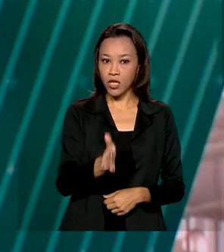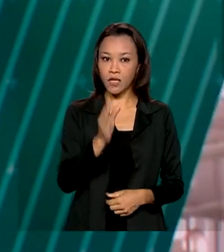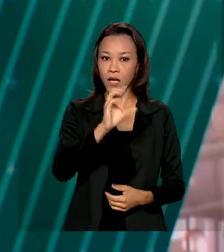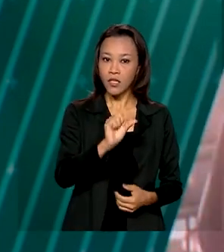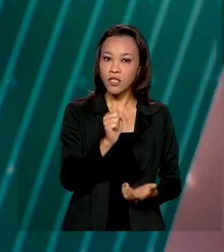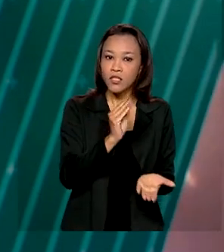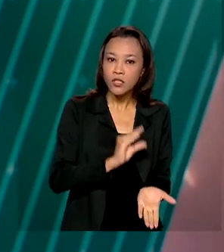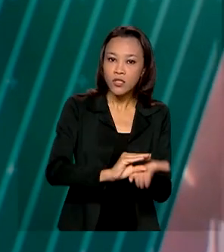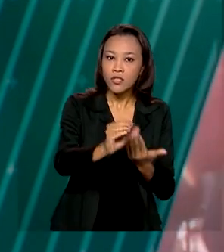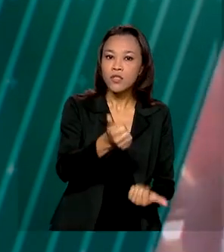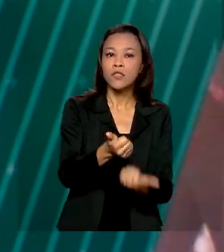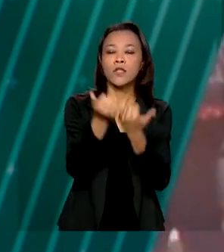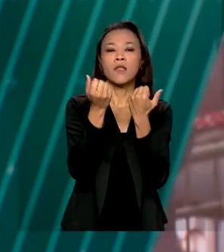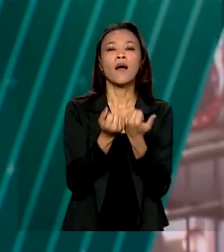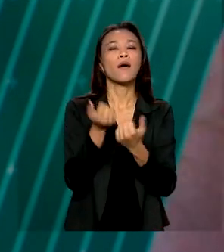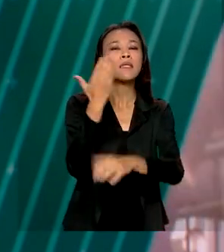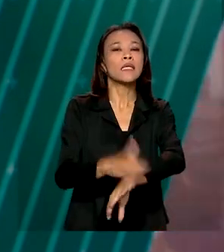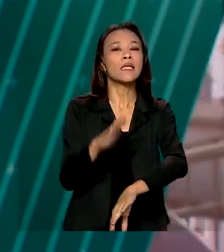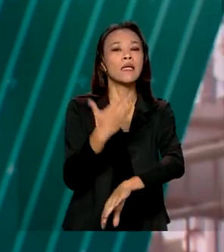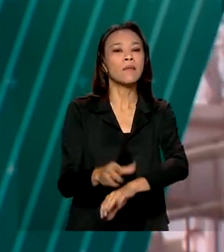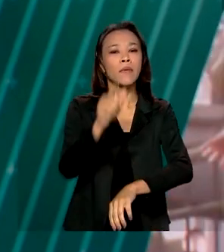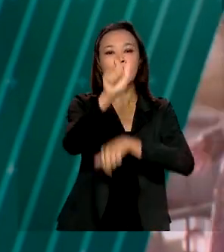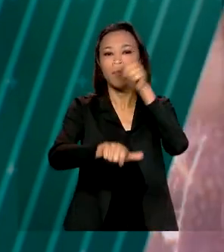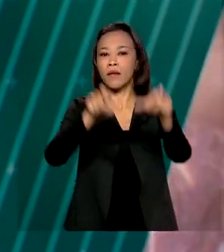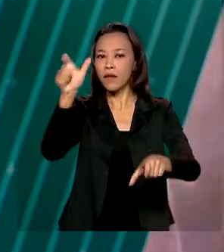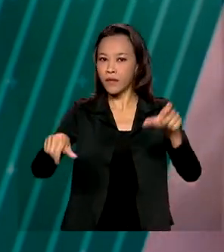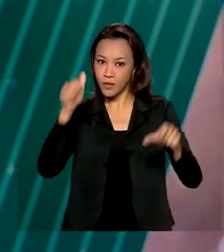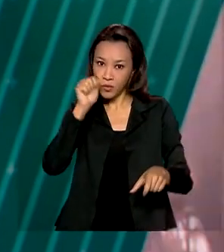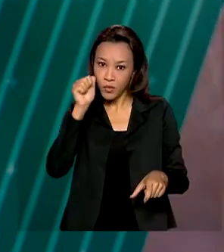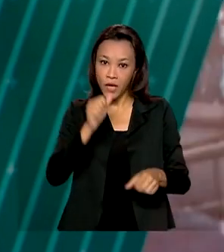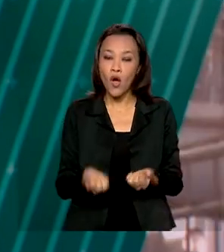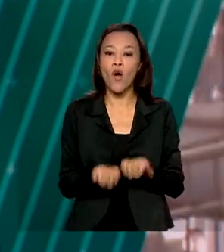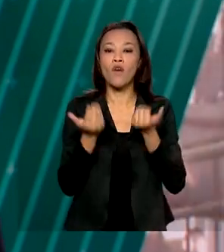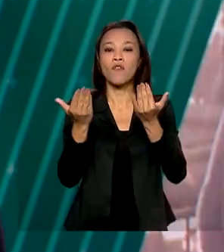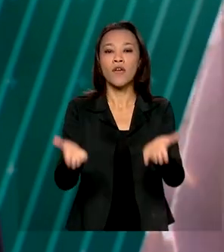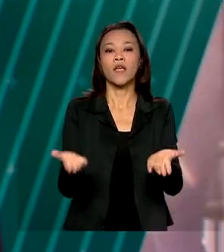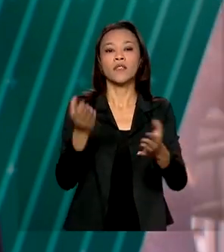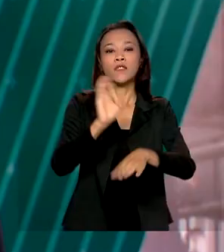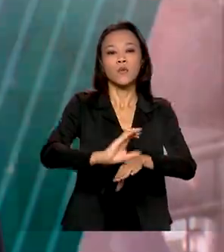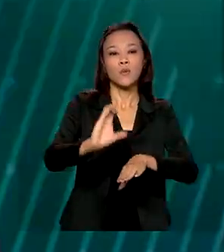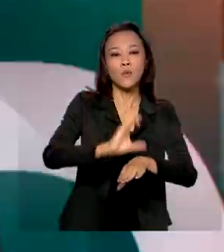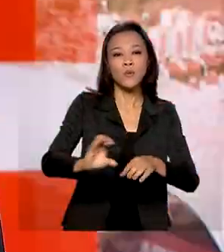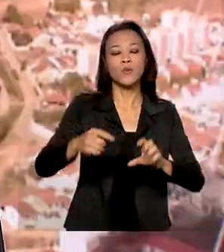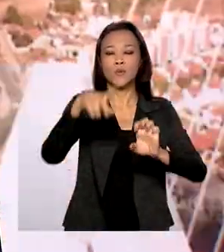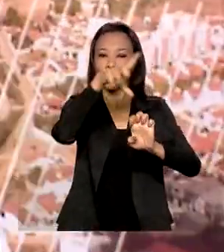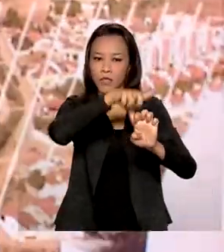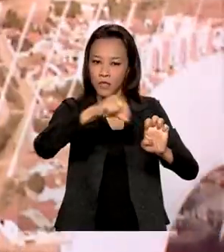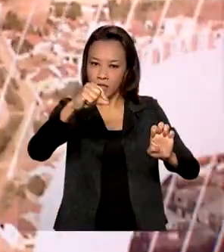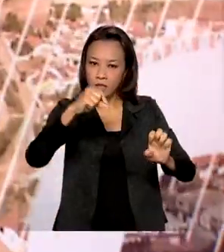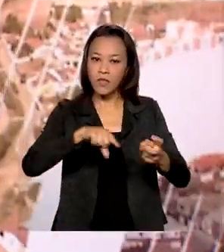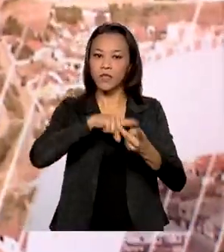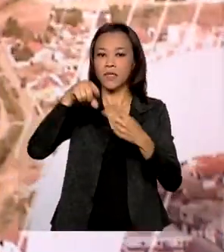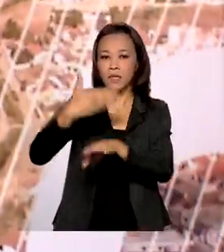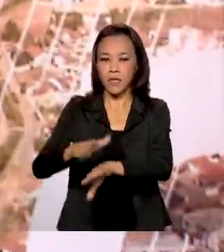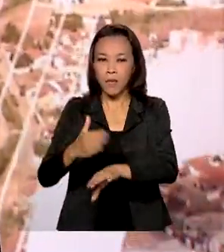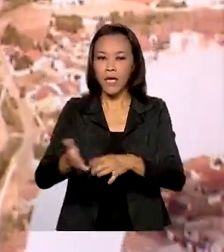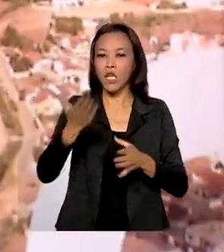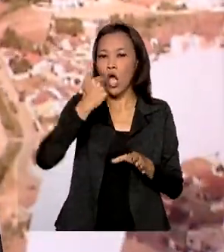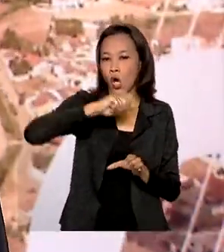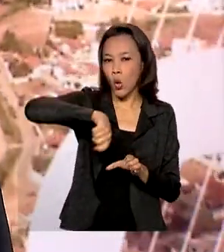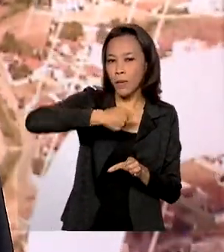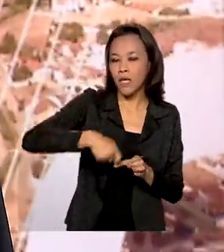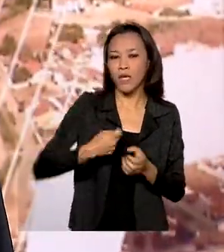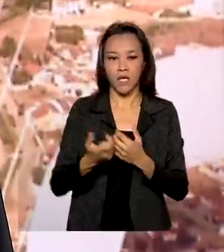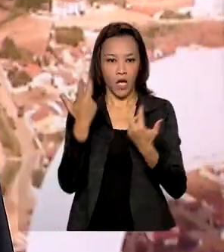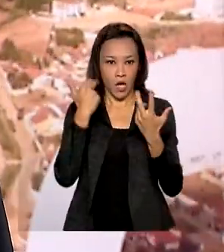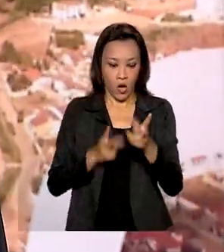na qualificação de mulheres. Um projeto oferece cursos de capacitação e empreendedorismo em gastronomia, corte e